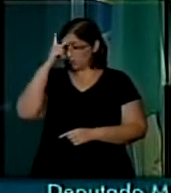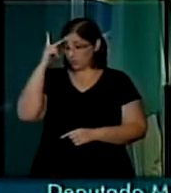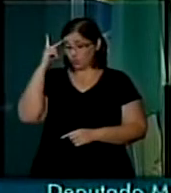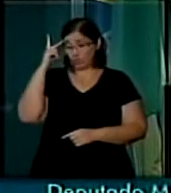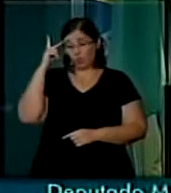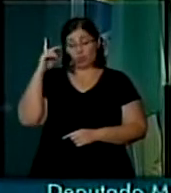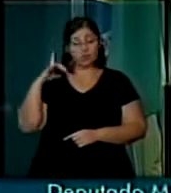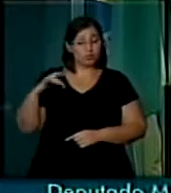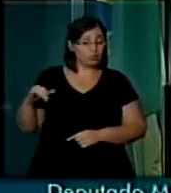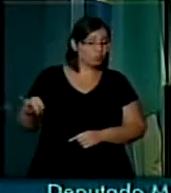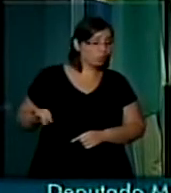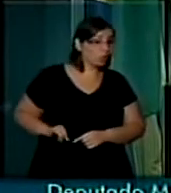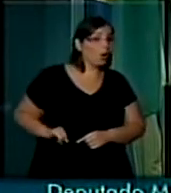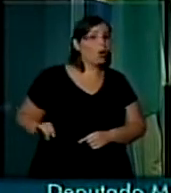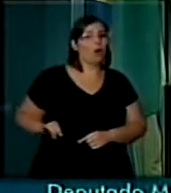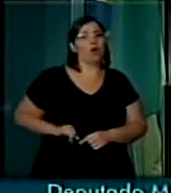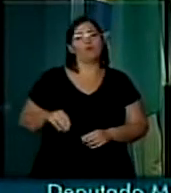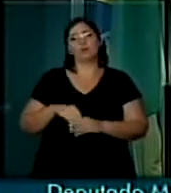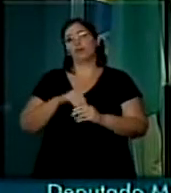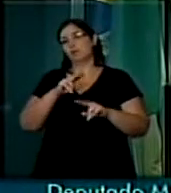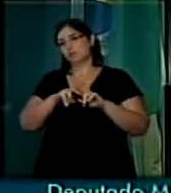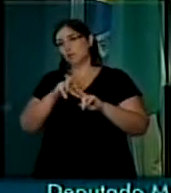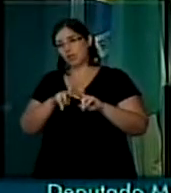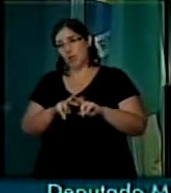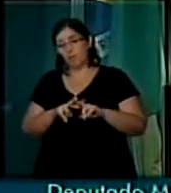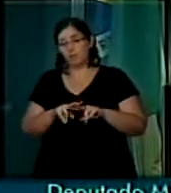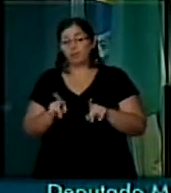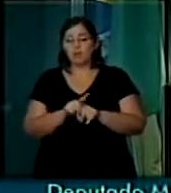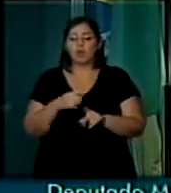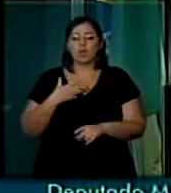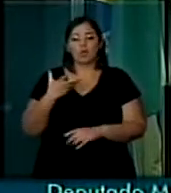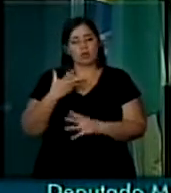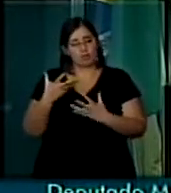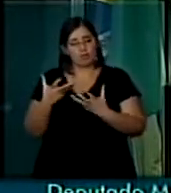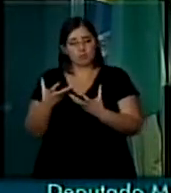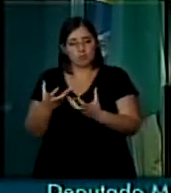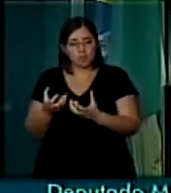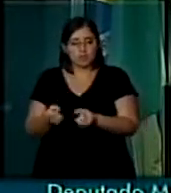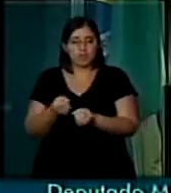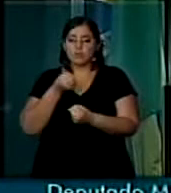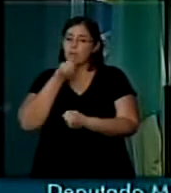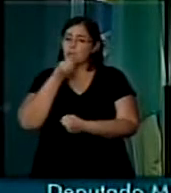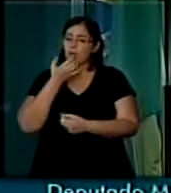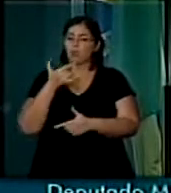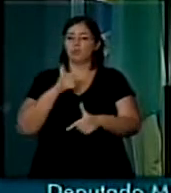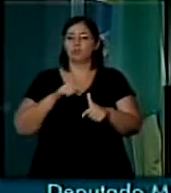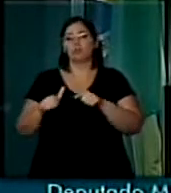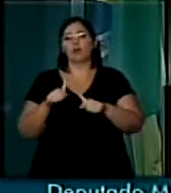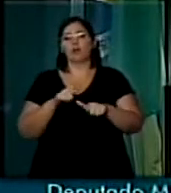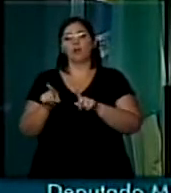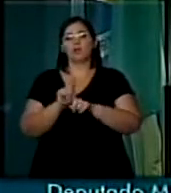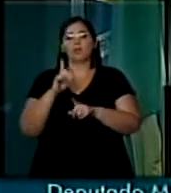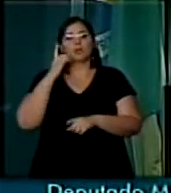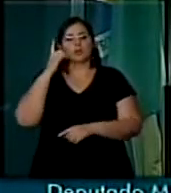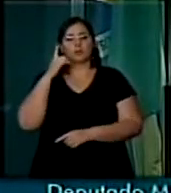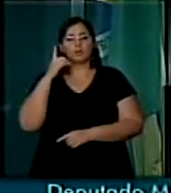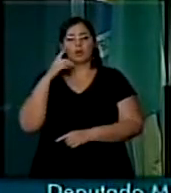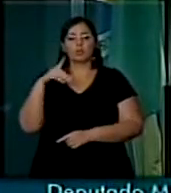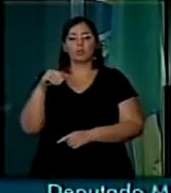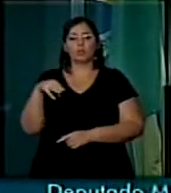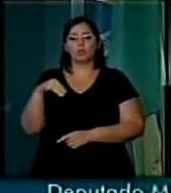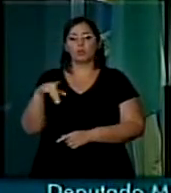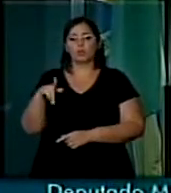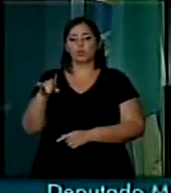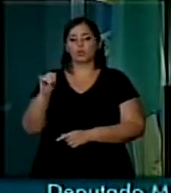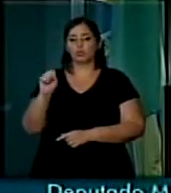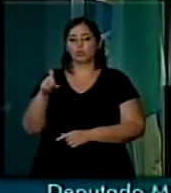seres humanos, daqueles brasileiros. E eu quero aqui também reconhecer o grande trabalho que o deputado Domingos